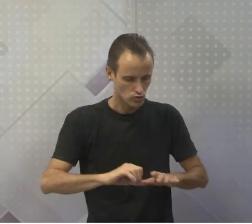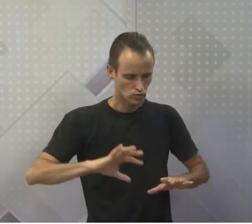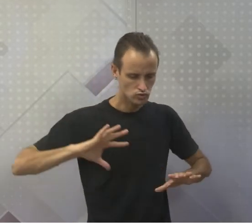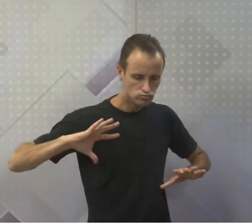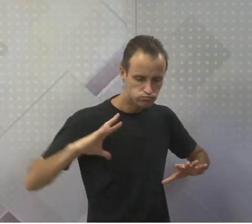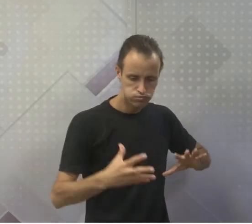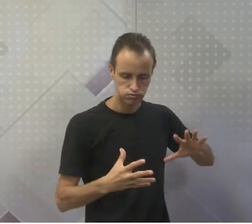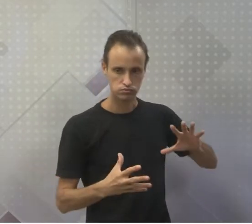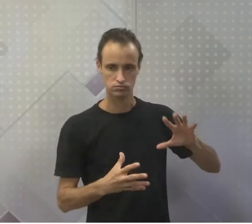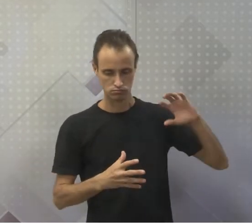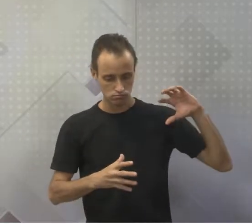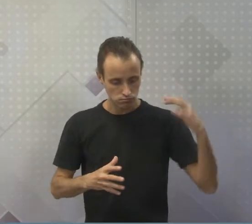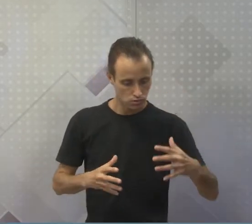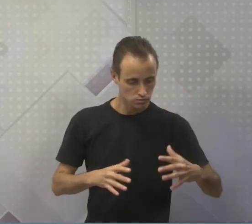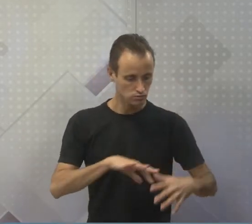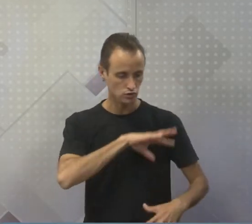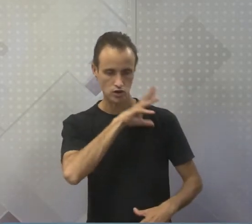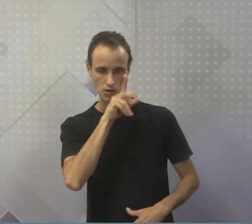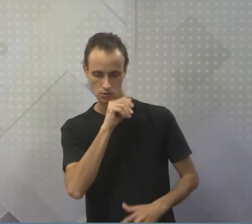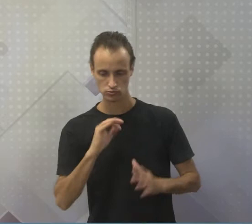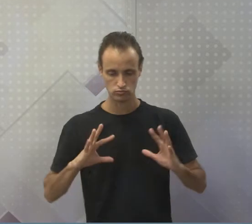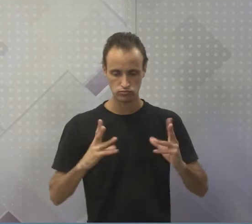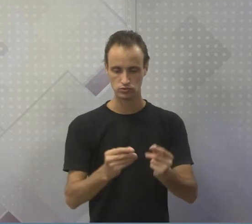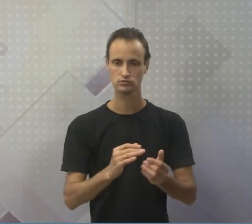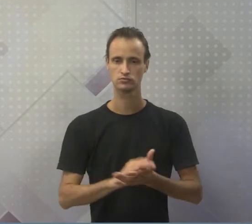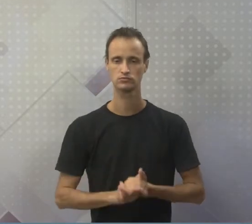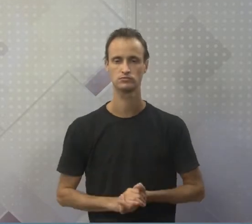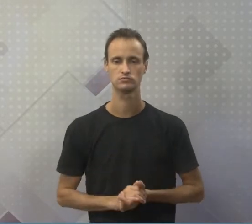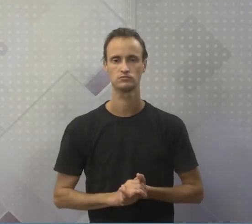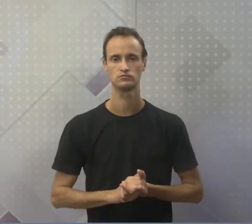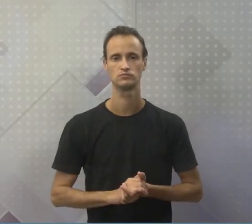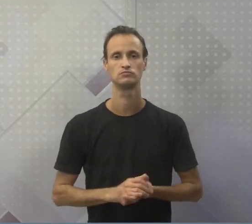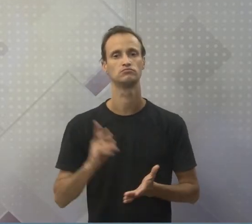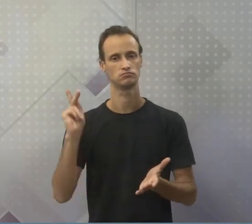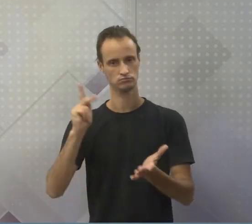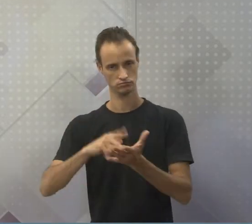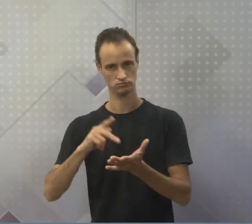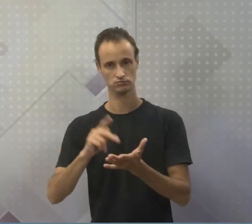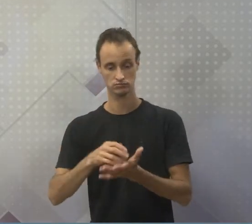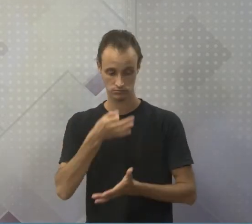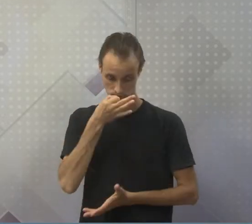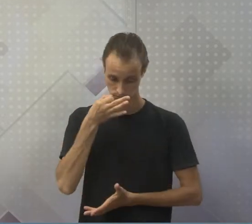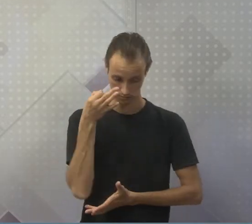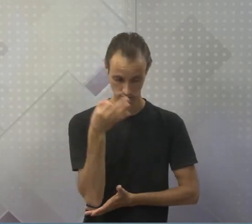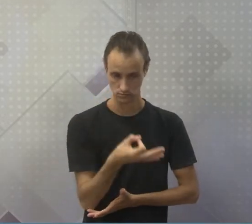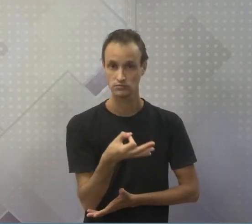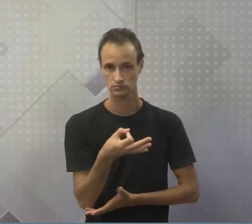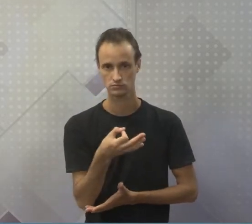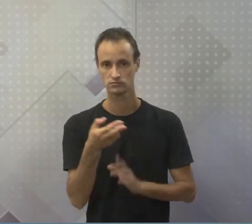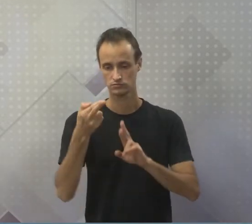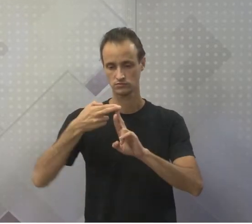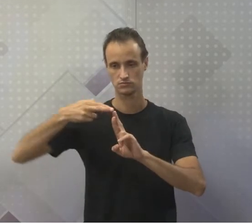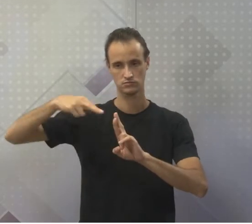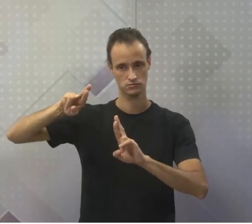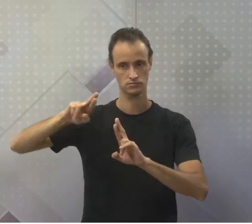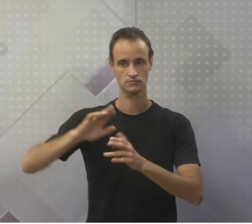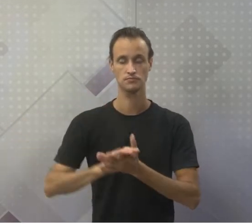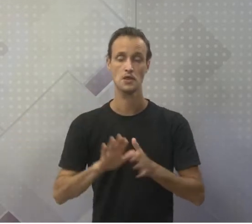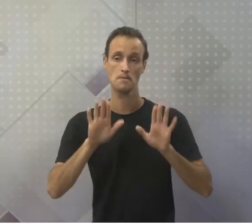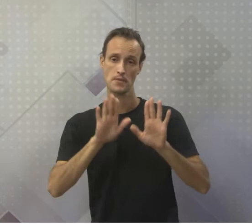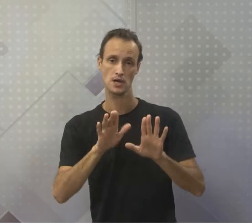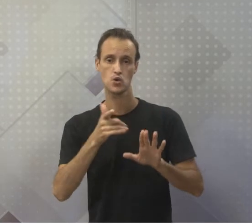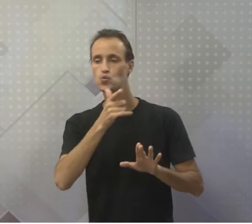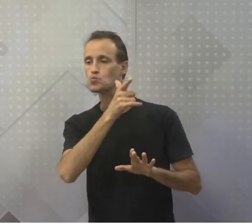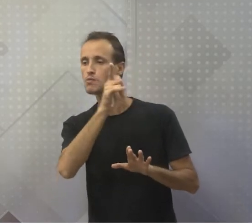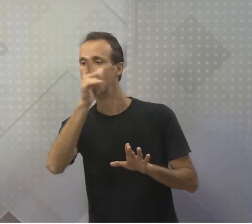nós, humano. Isso é, a verdade, gente, é uma proposta, uma proposta religiosa. Mas há